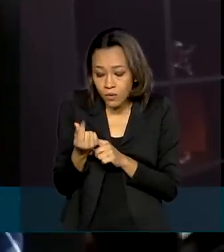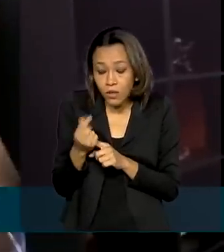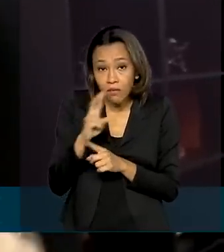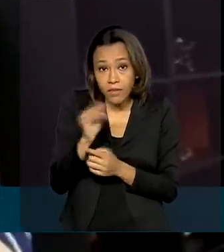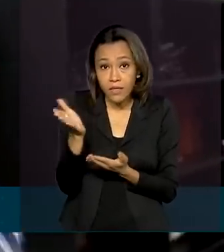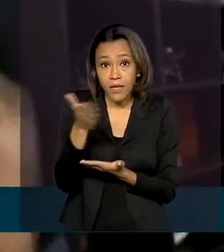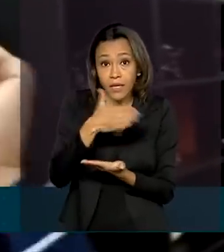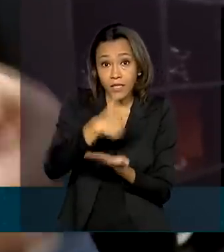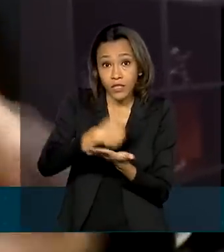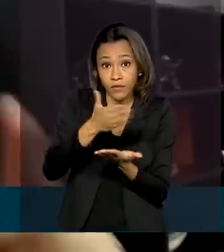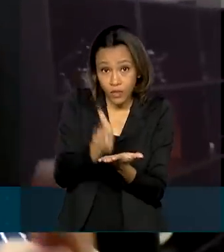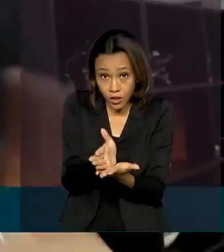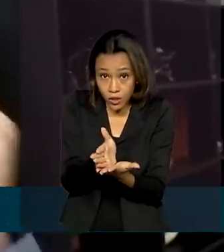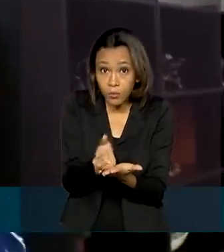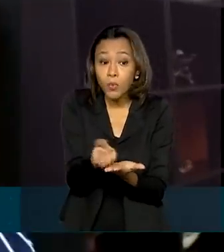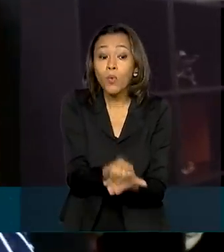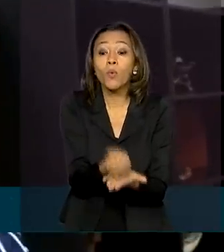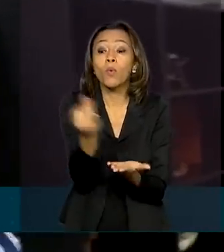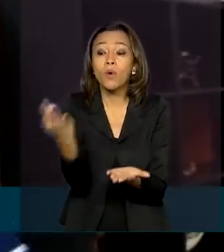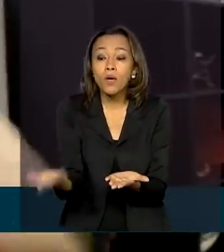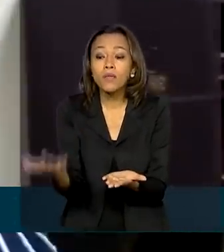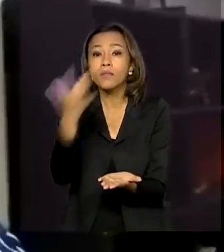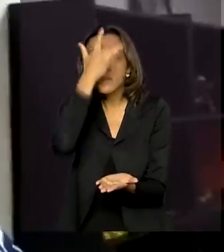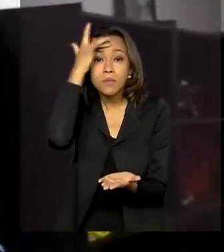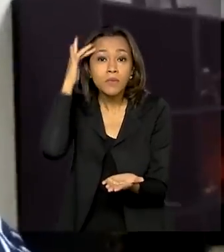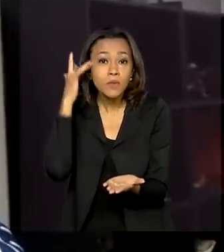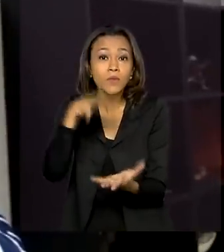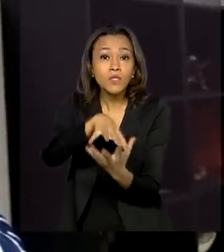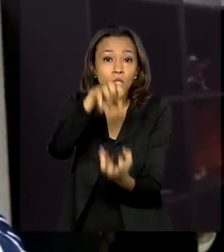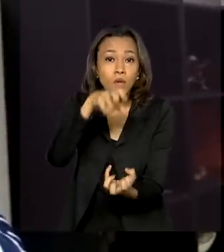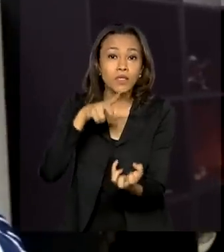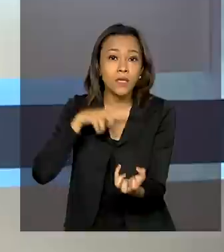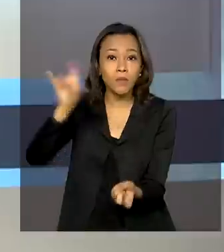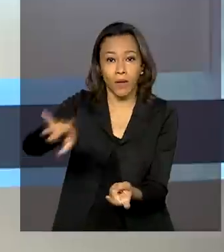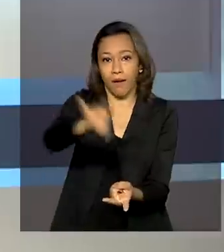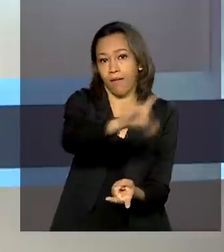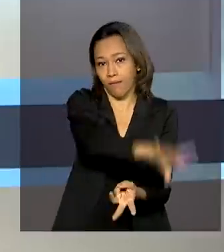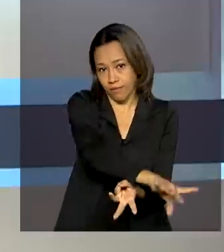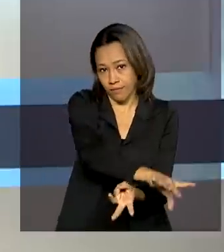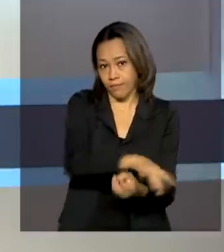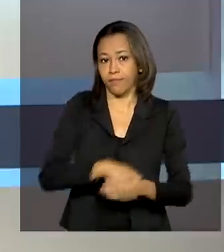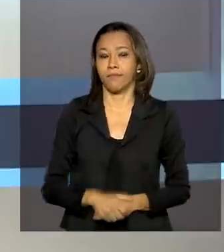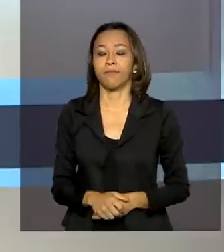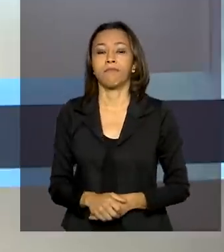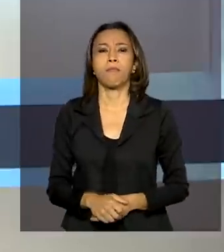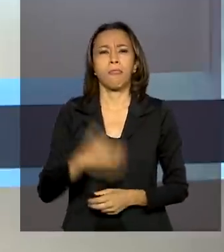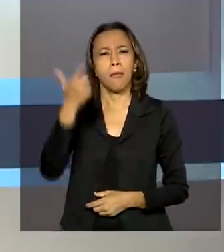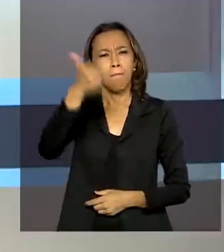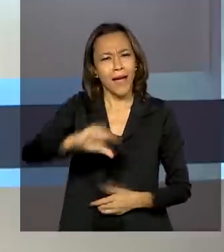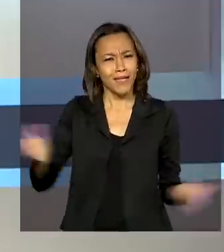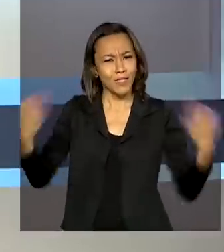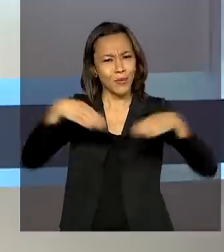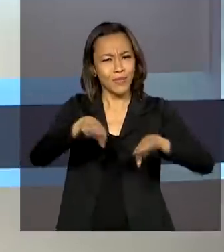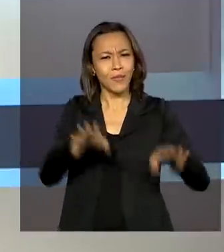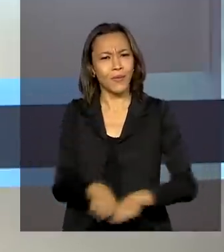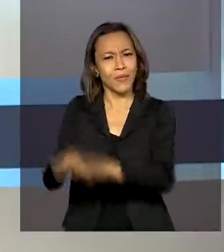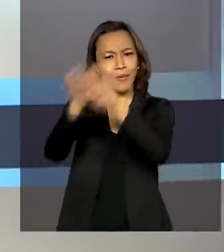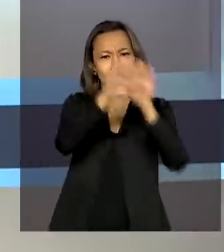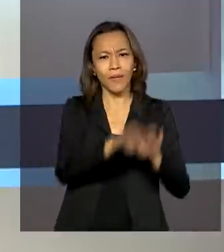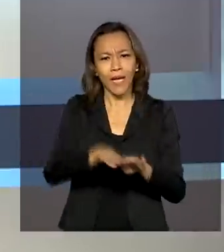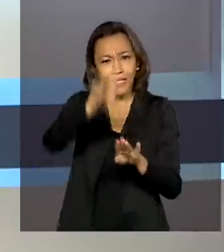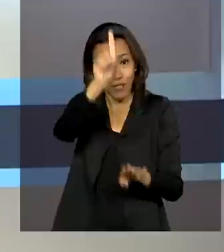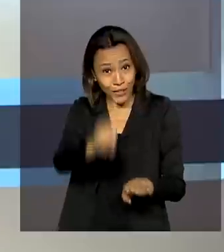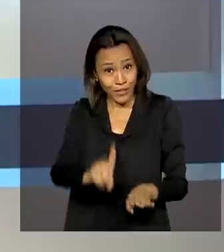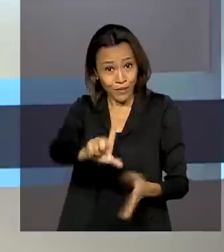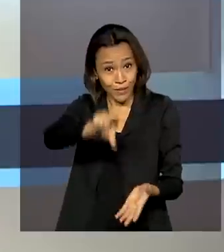dividido por número de idosos acolhidos em cada instituição. Mais inclusão, equidade e direito de